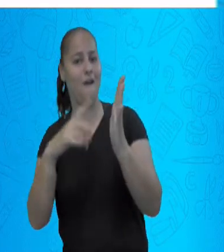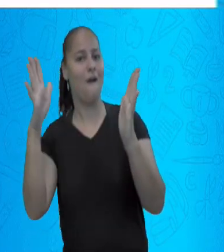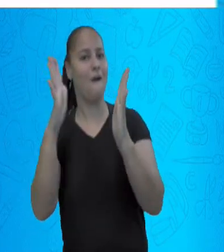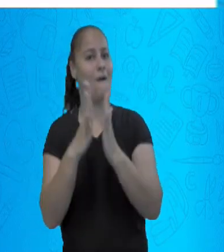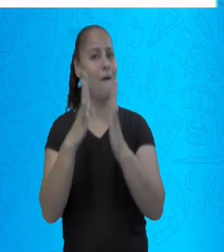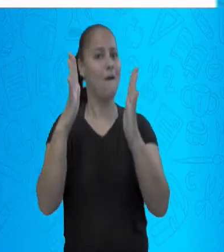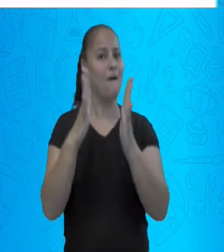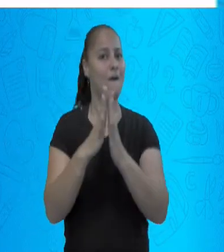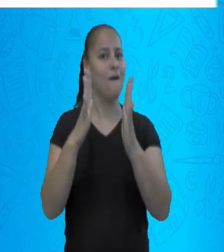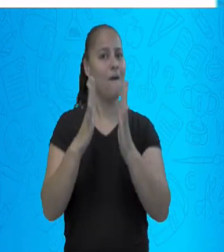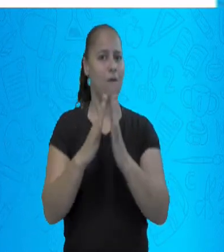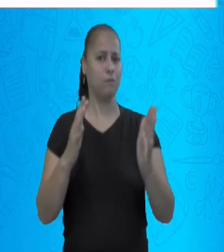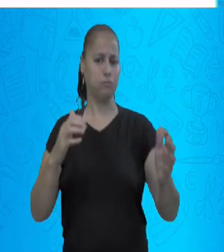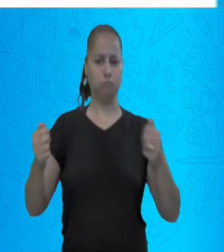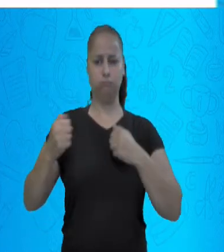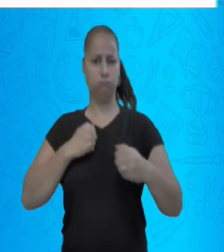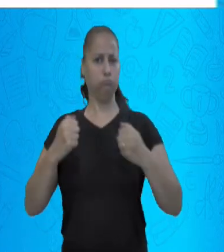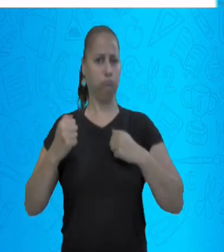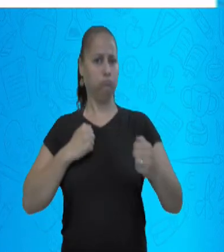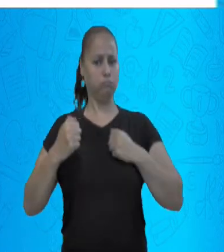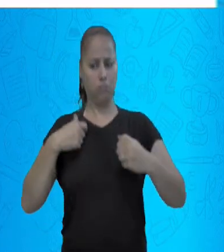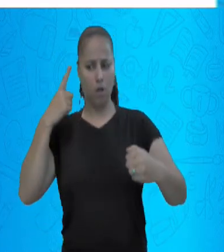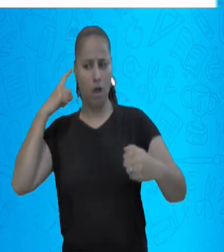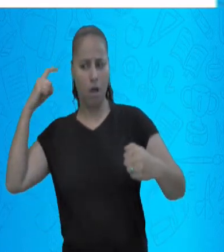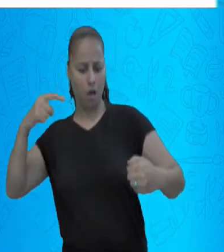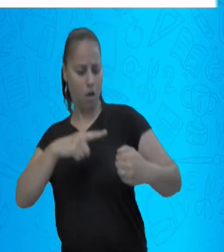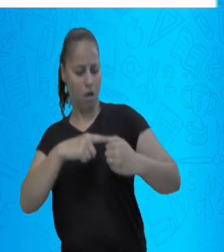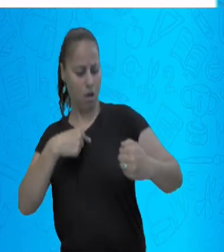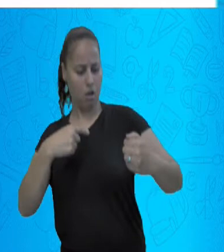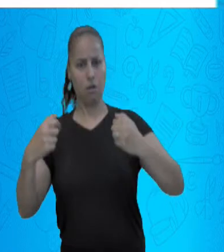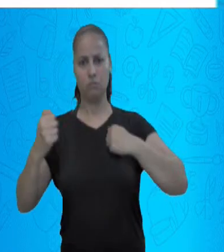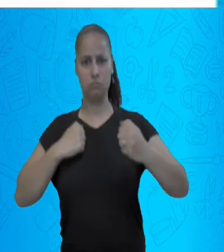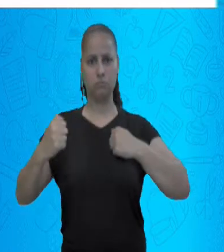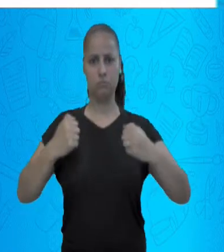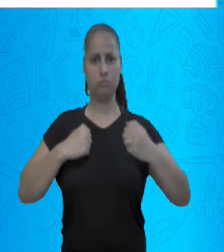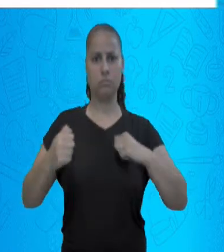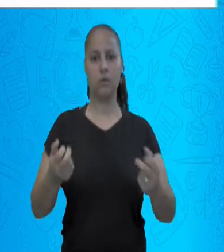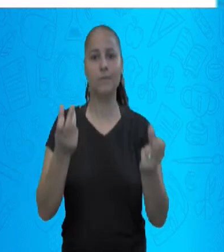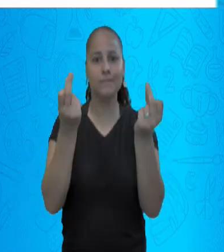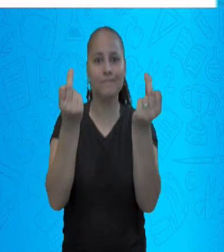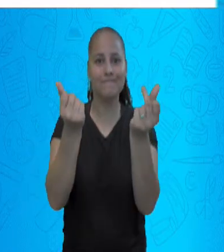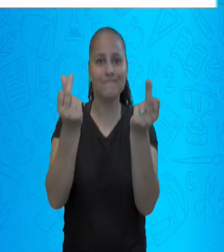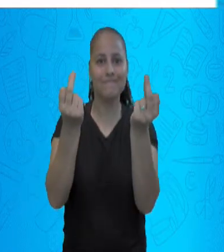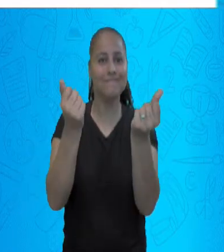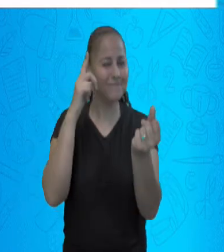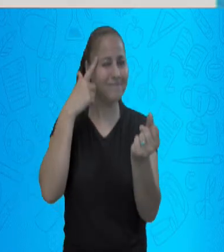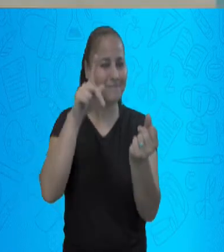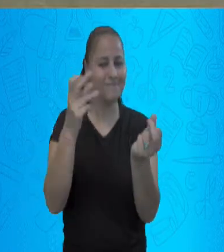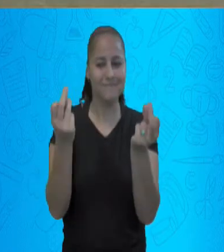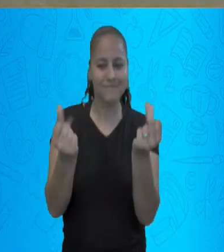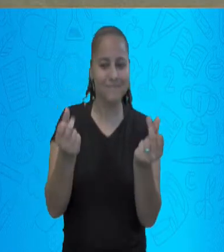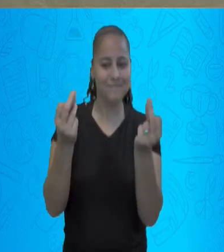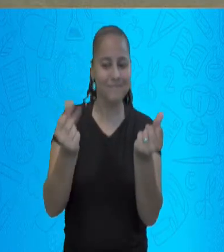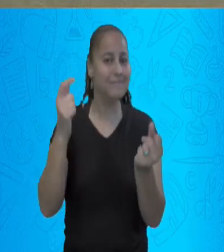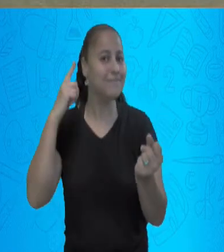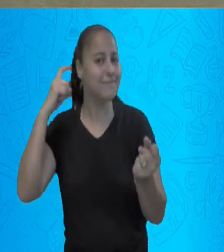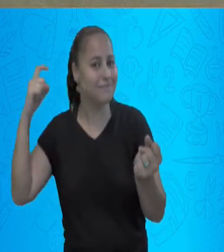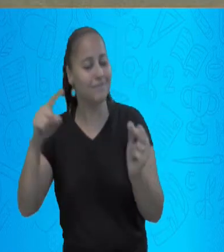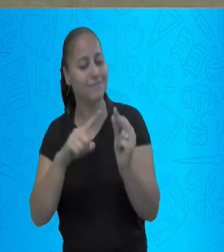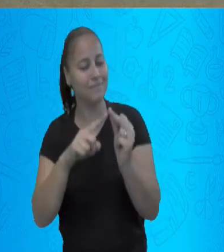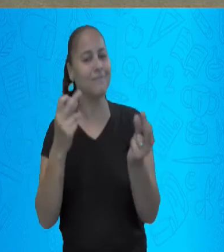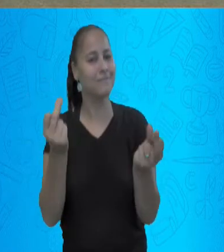você bate nas partes do corpo, quando você estrala, são sons